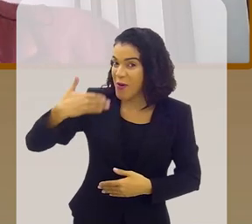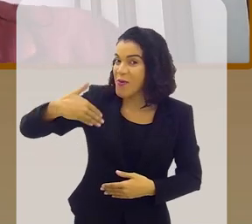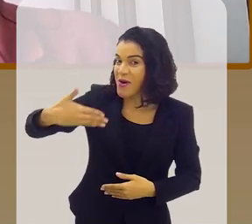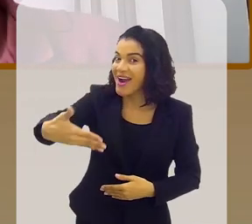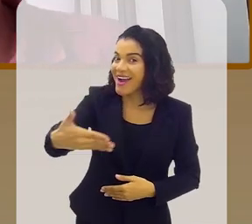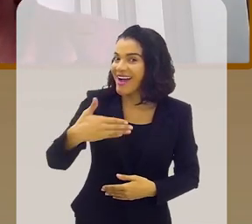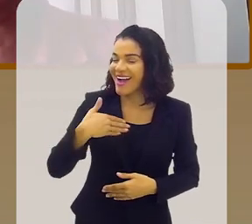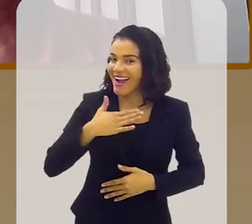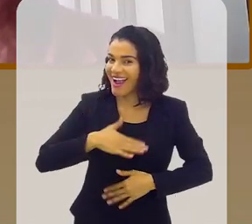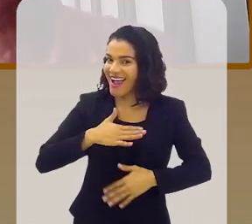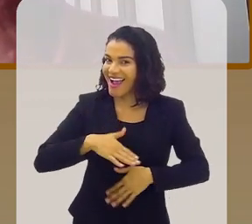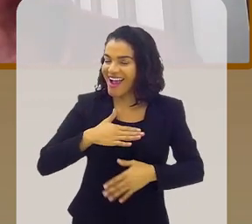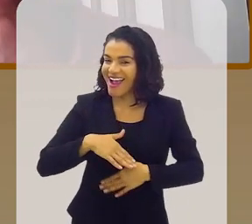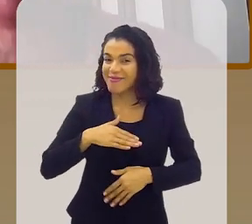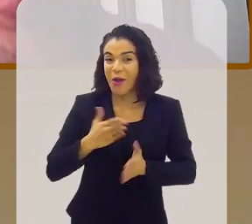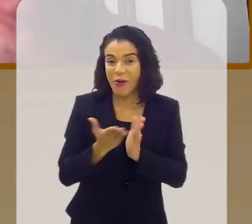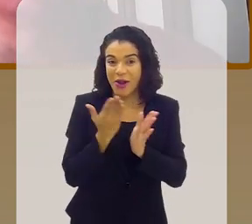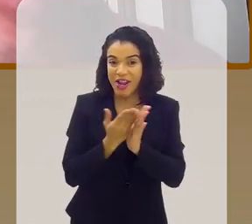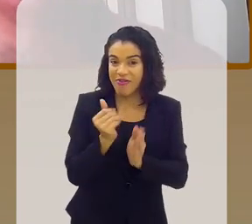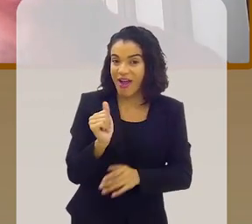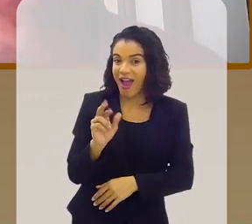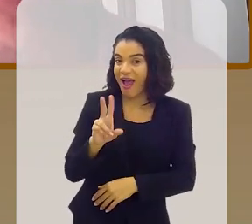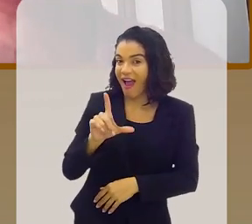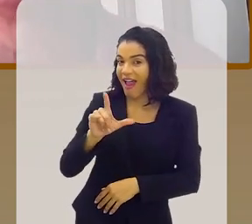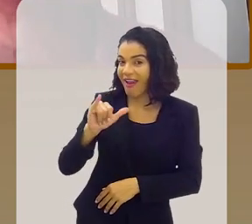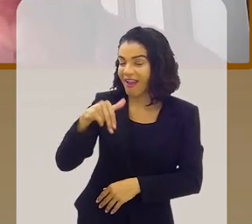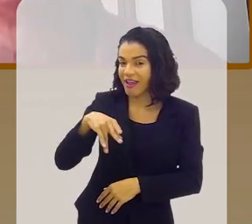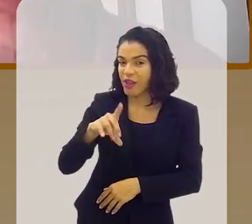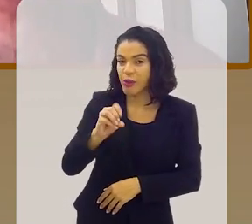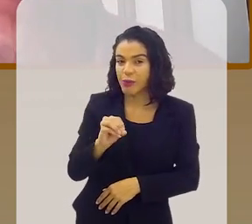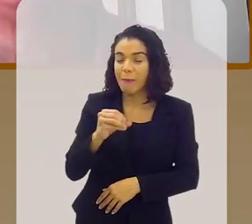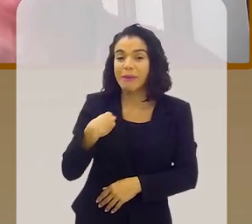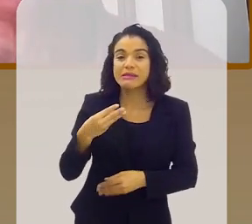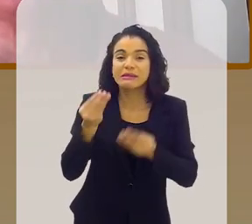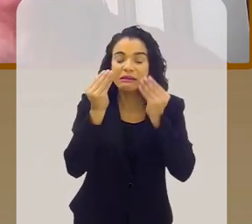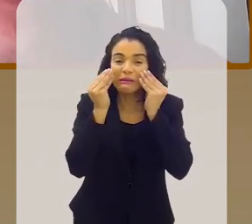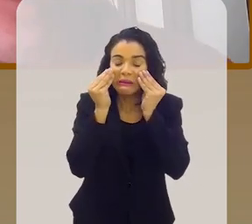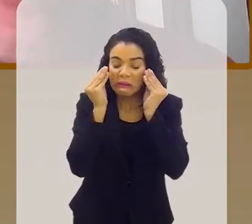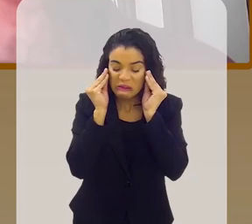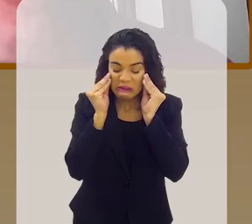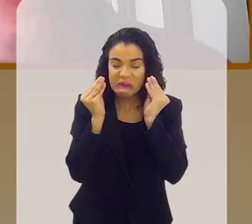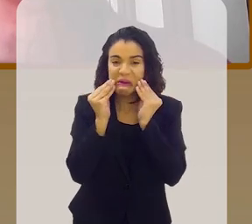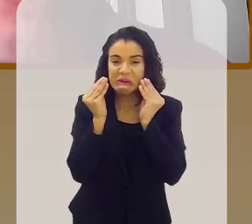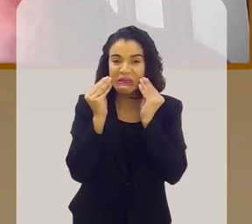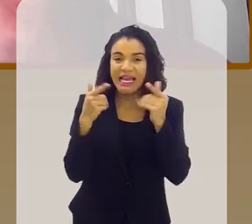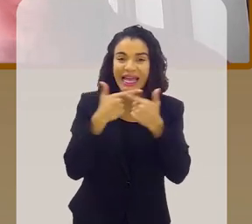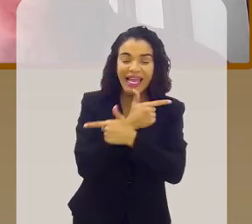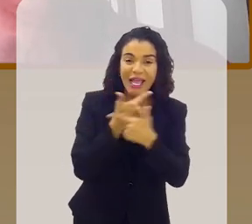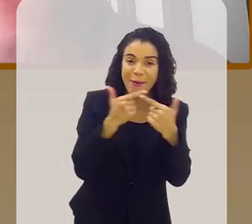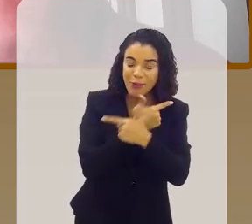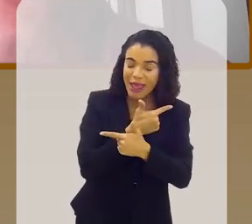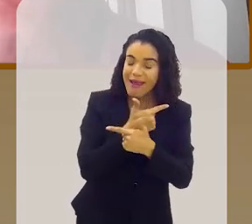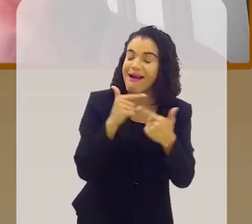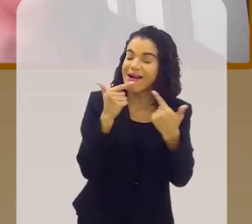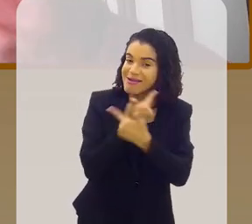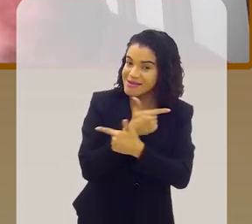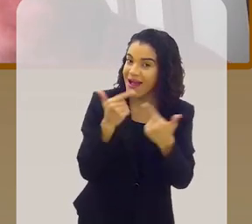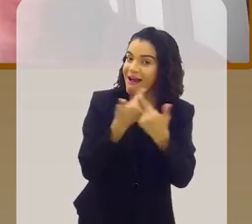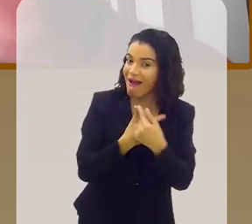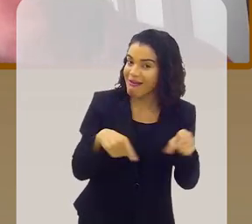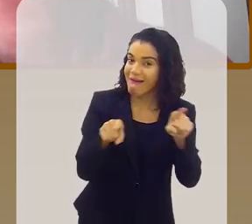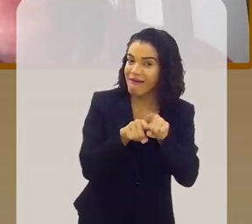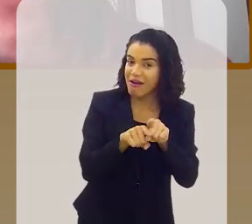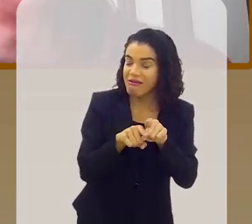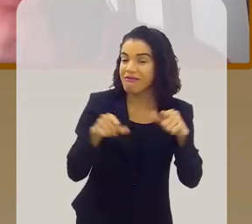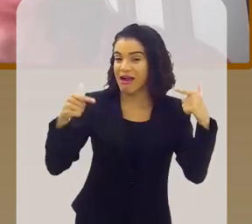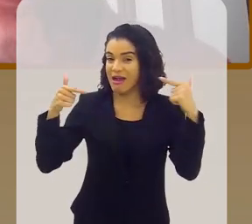por aí, aguarde, está chegando. O livro do Arlene, inclusive, vai ser um livro que tem que ser vendido com um lenço, que você vai chorar de rir, que é muito engraçado,